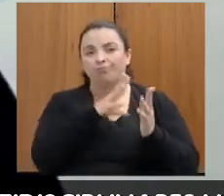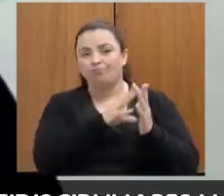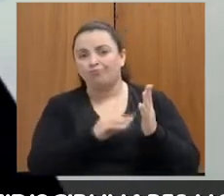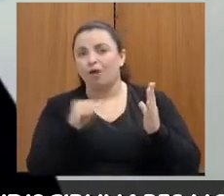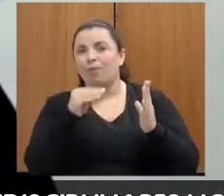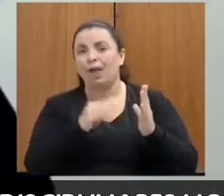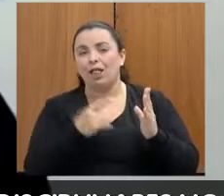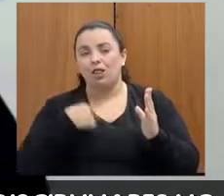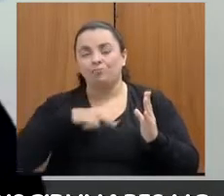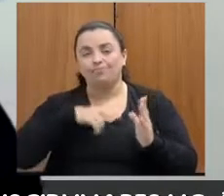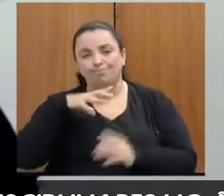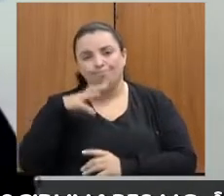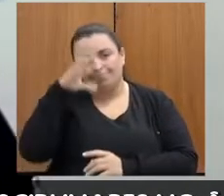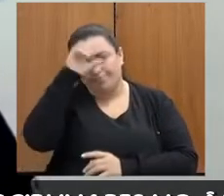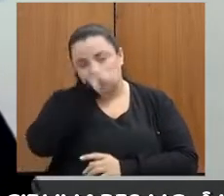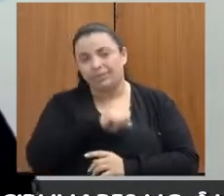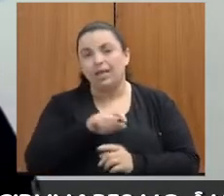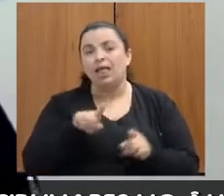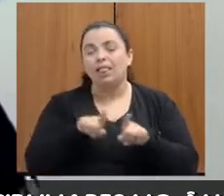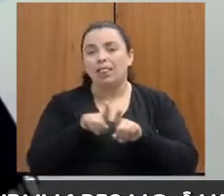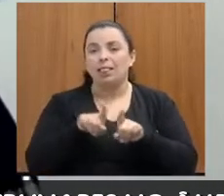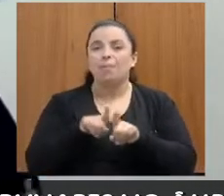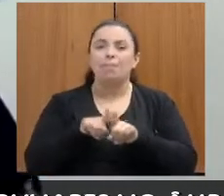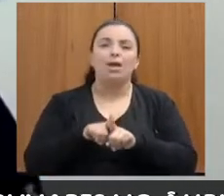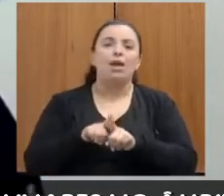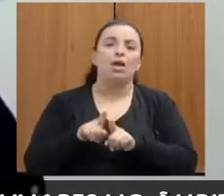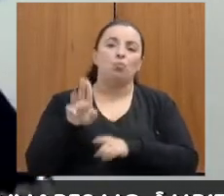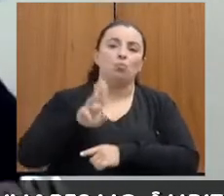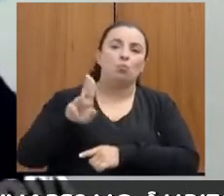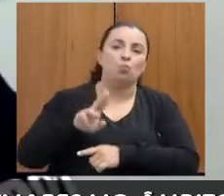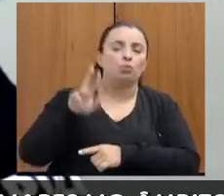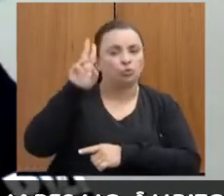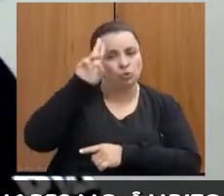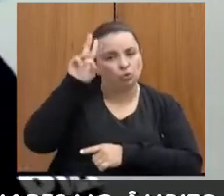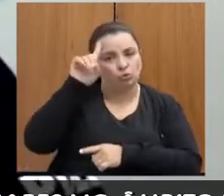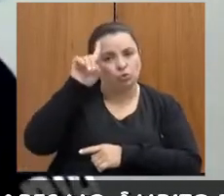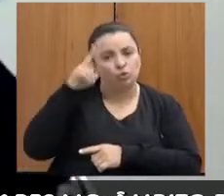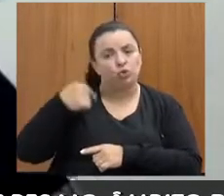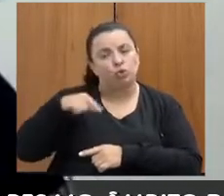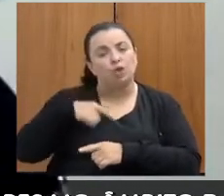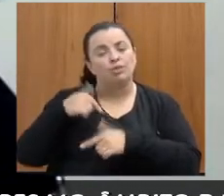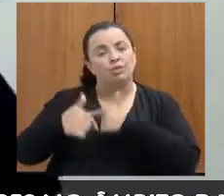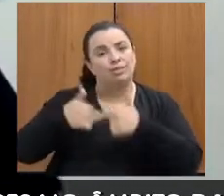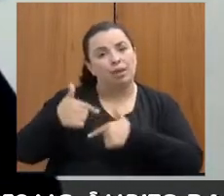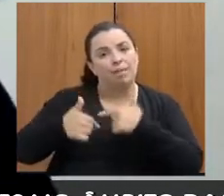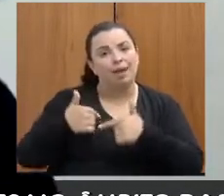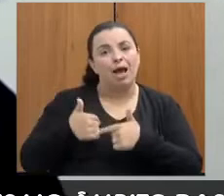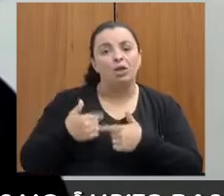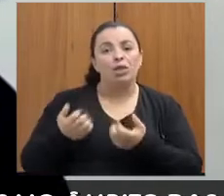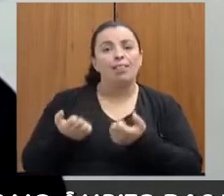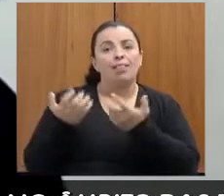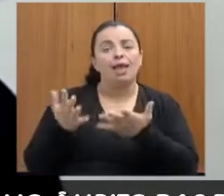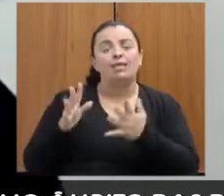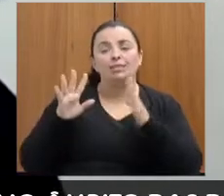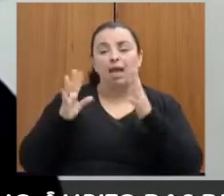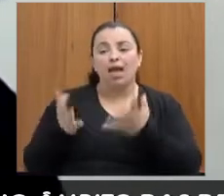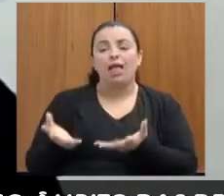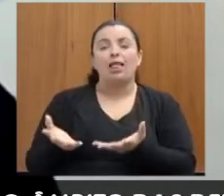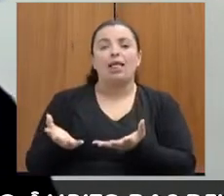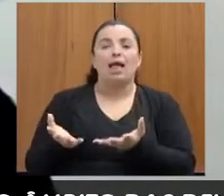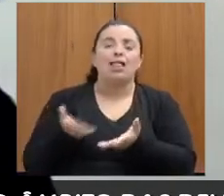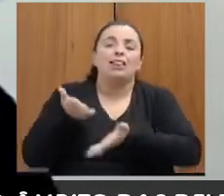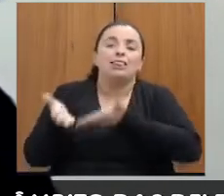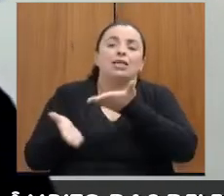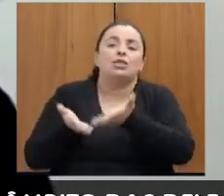prática os conhecimentos que a gente recebeu aqui e fazer esse atendimento mais humano porque só